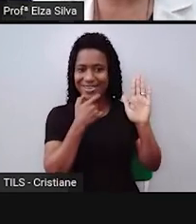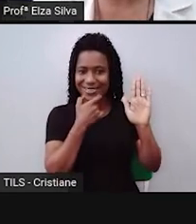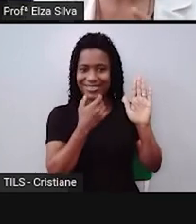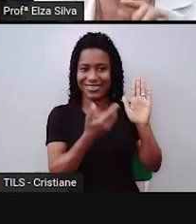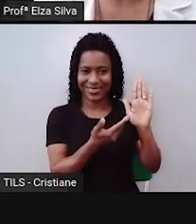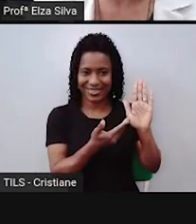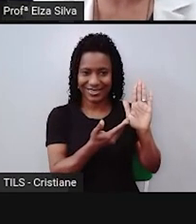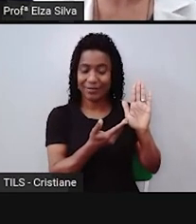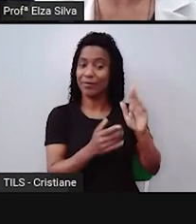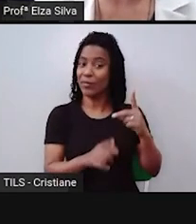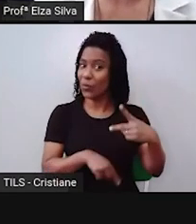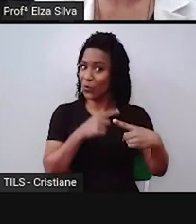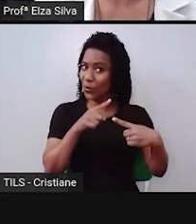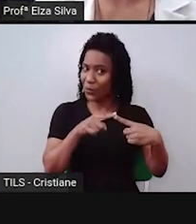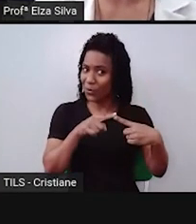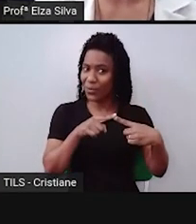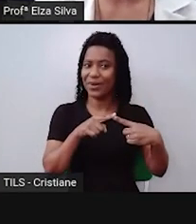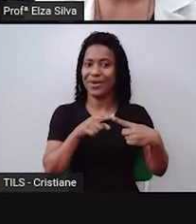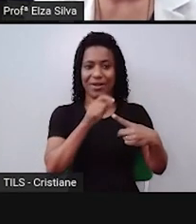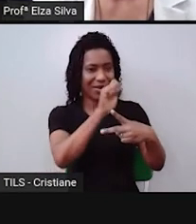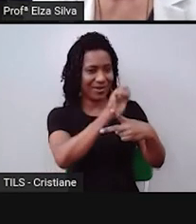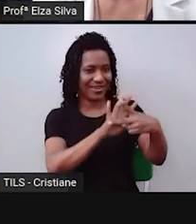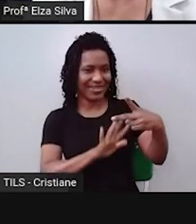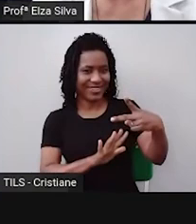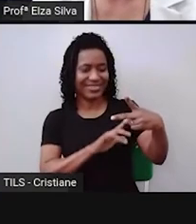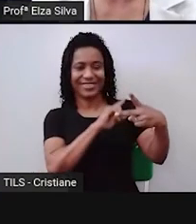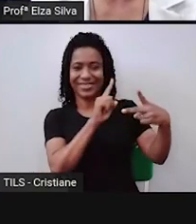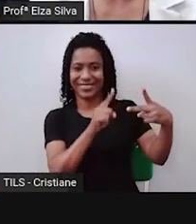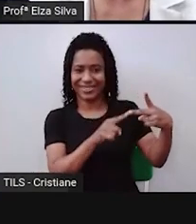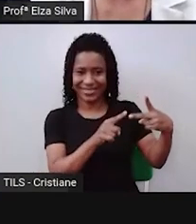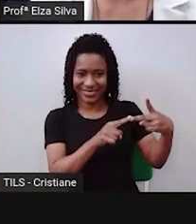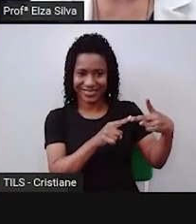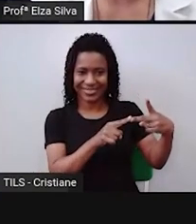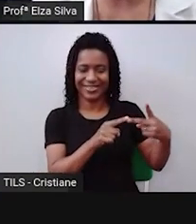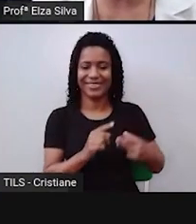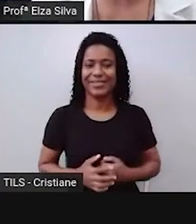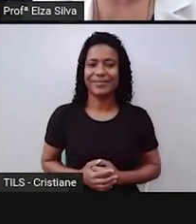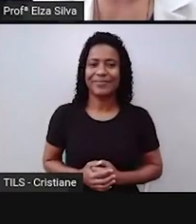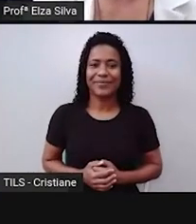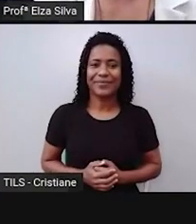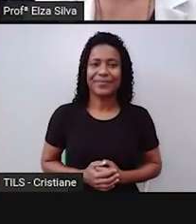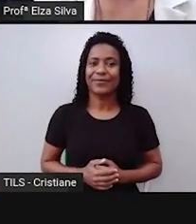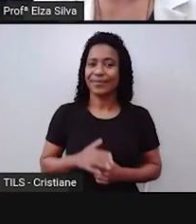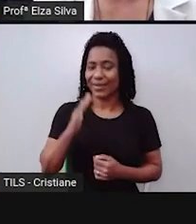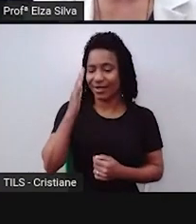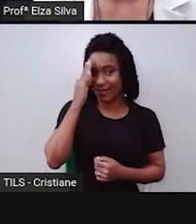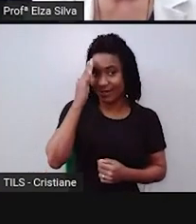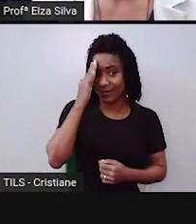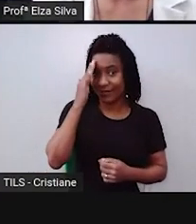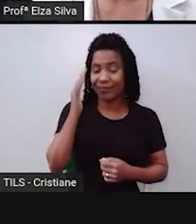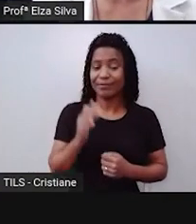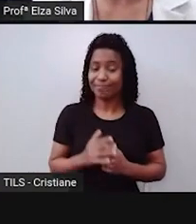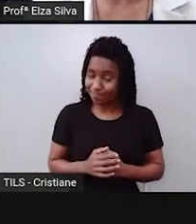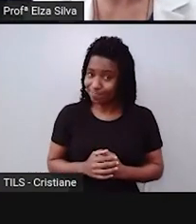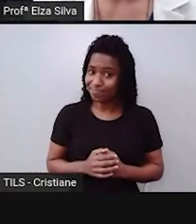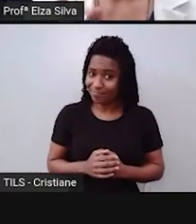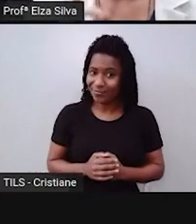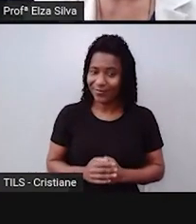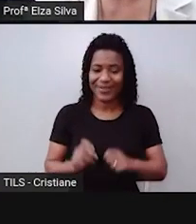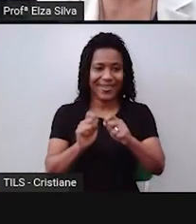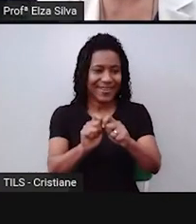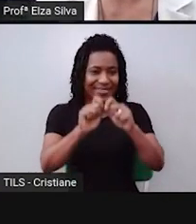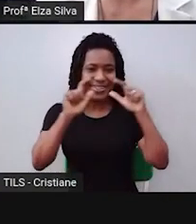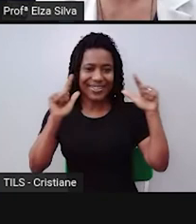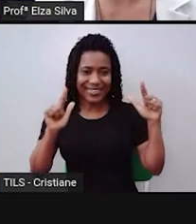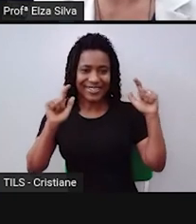Este Mas não termina aí. Vamos lá. Já sabemos que não há receitas para criar um meme. Portanto,